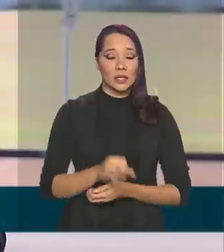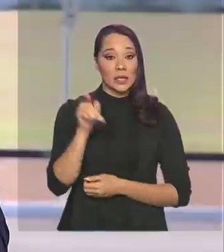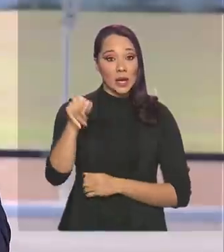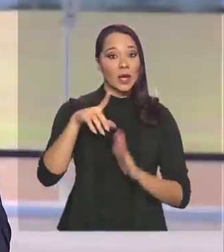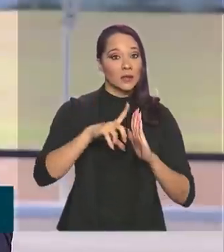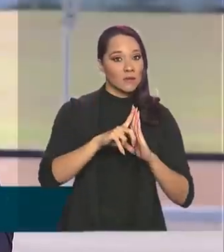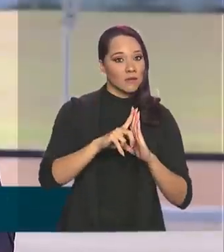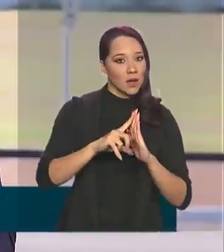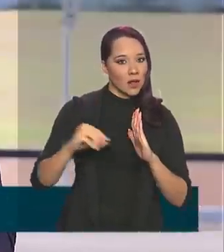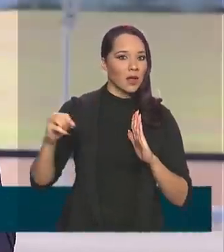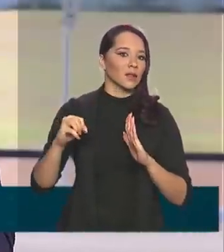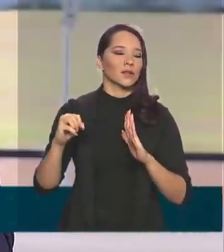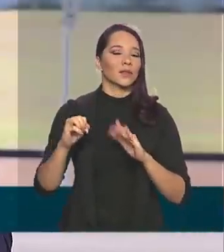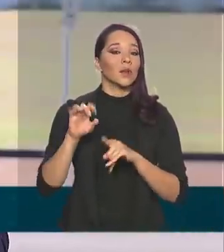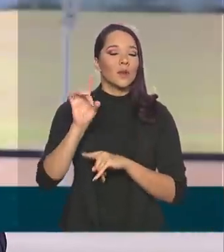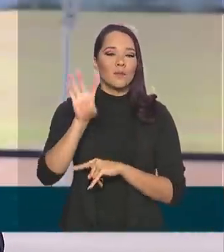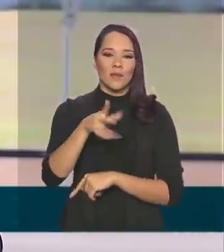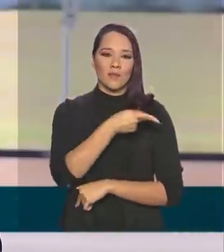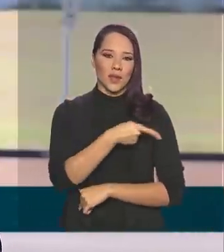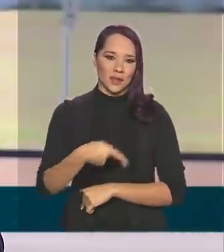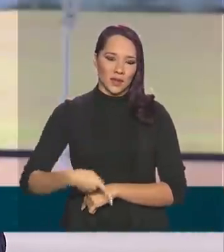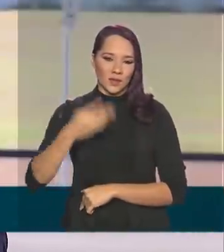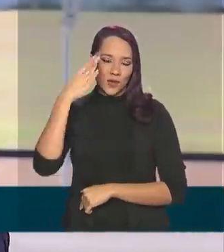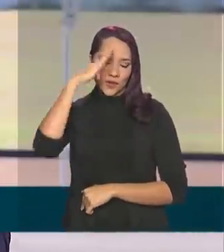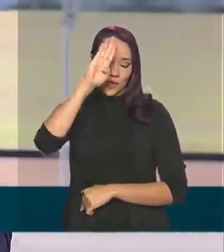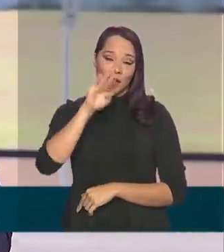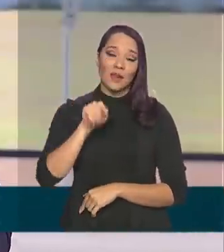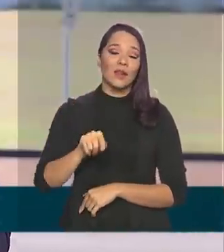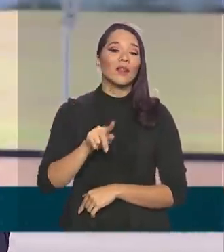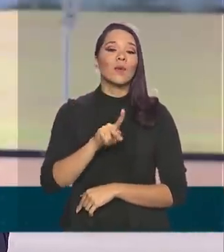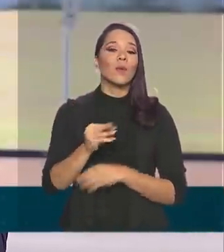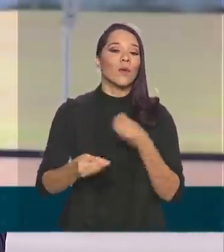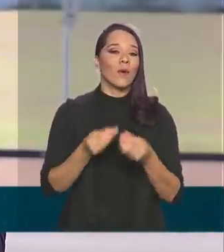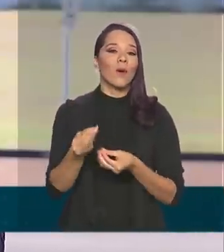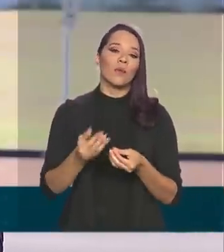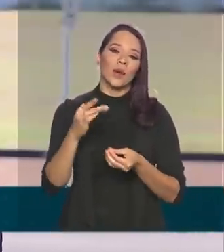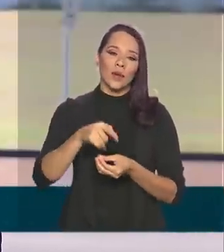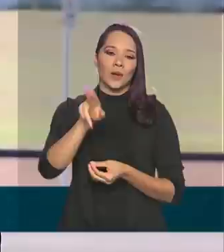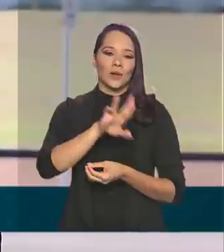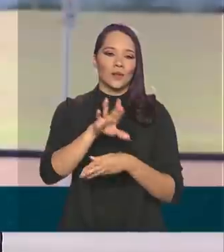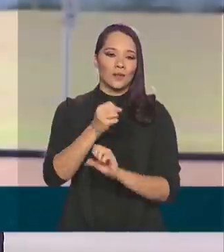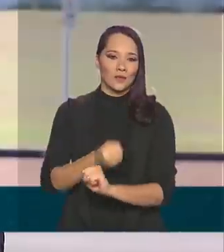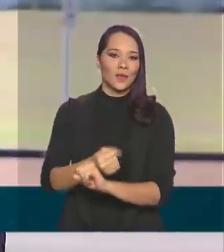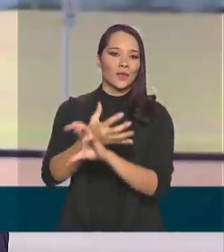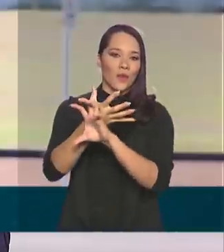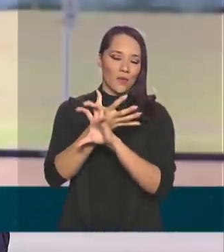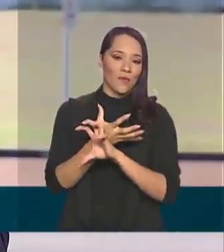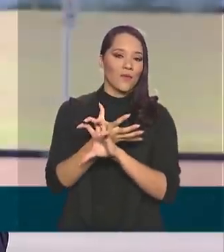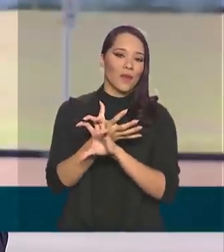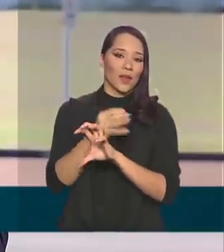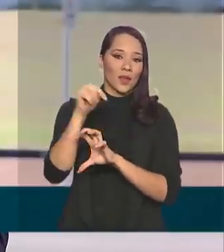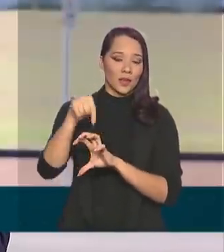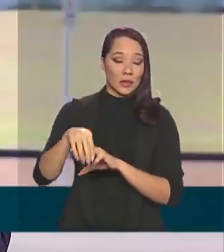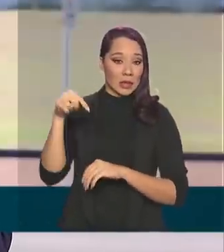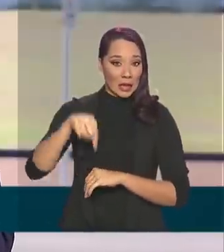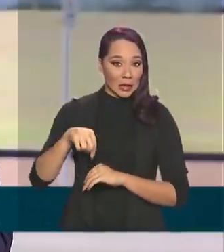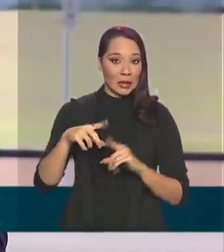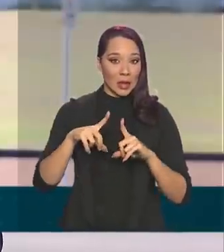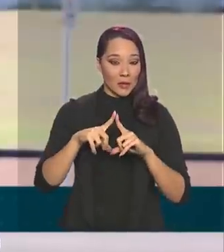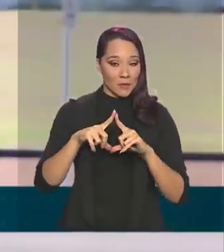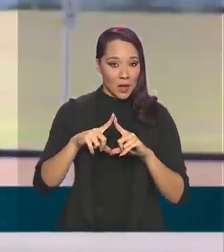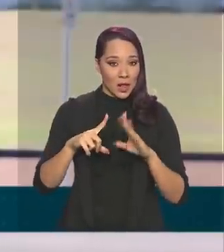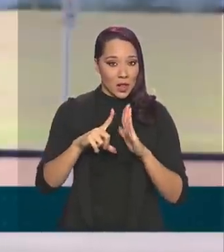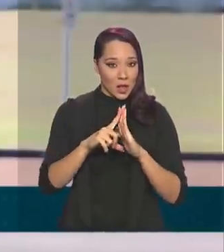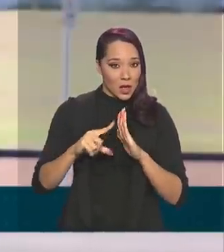Palácio do Planalto. Mas o presidente Jair Bolsonaro participa aí, por meio de videoconferência, do Palácio da